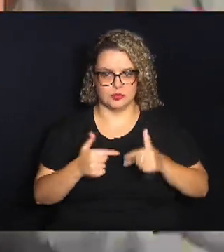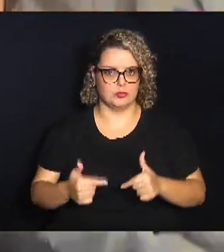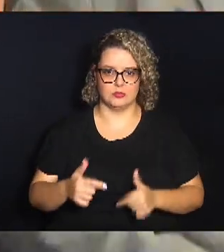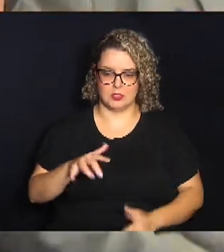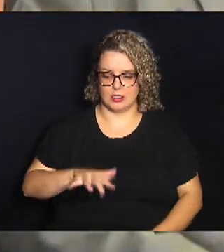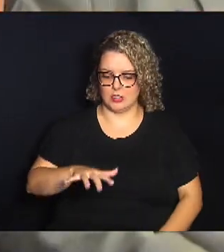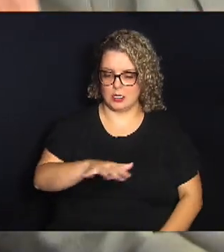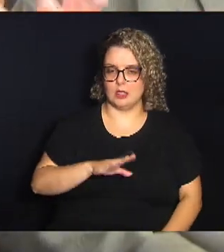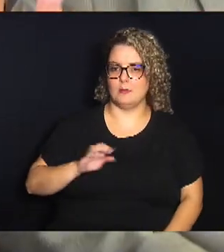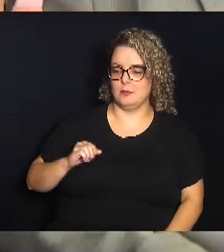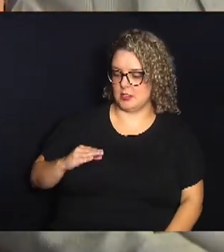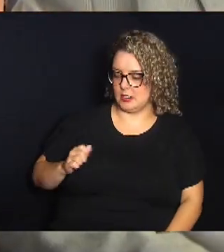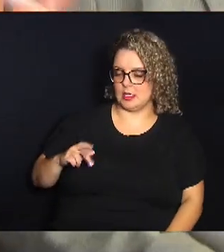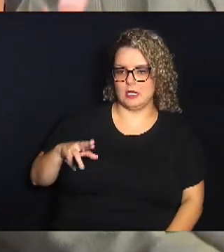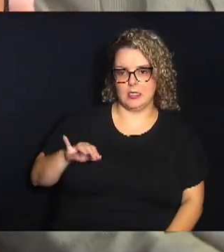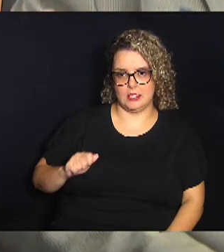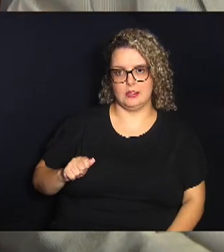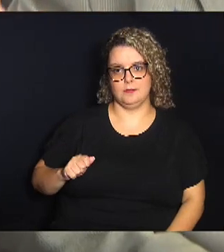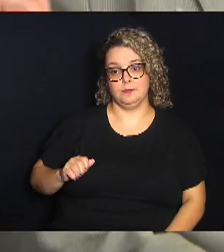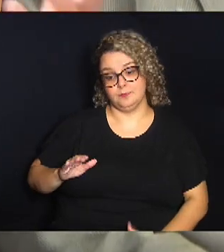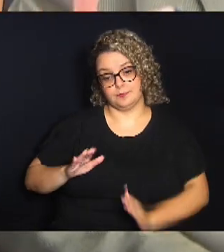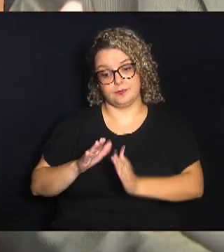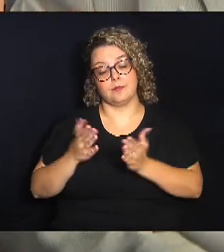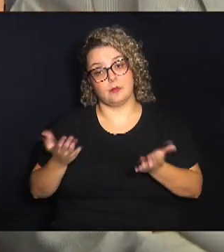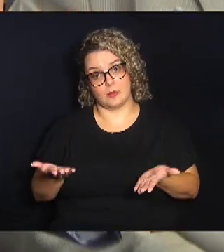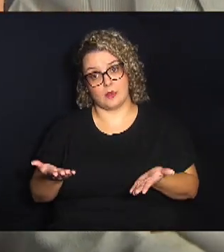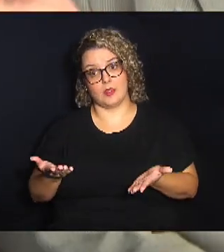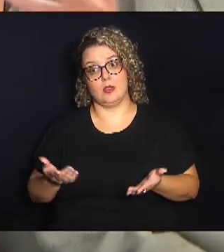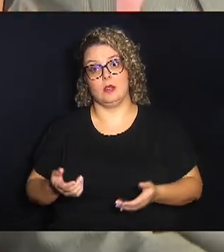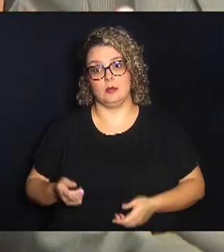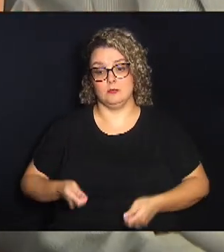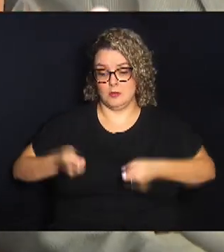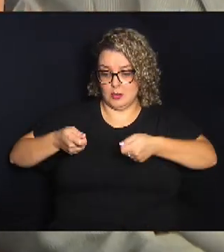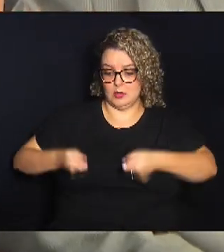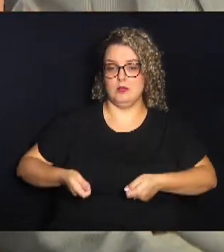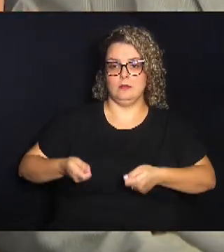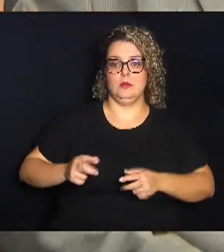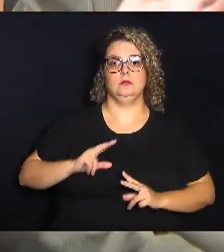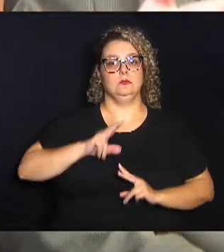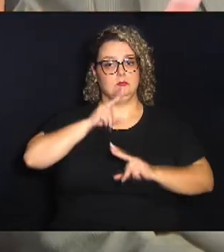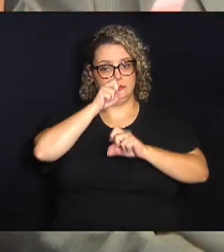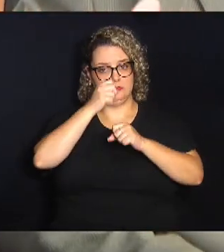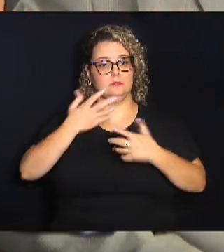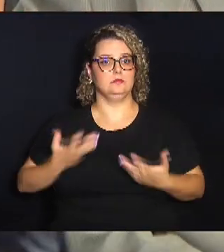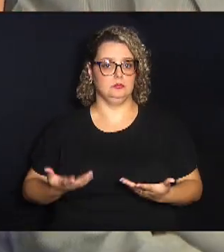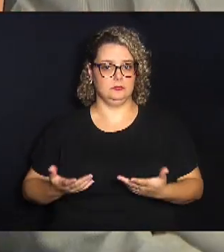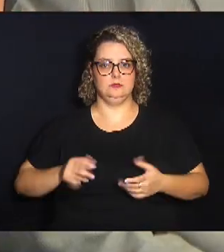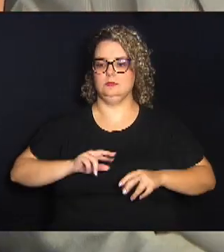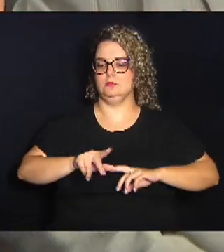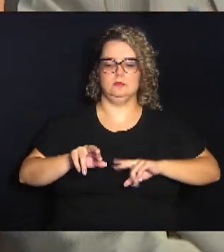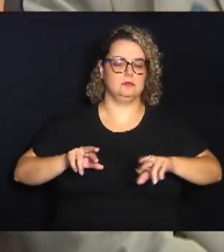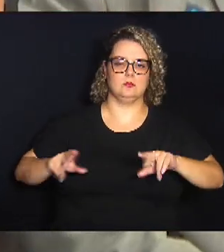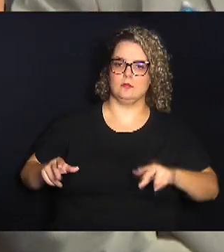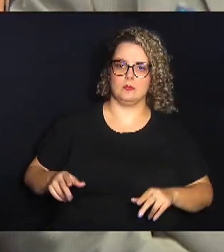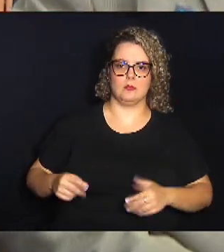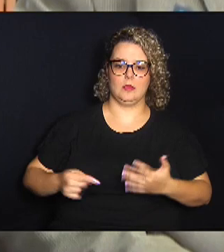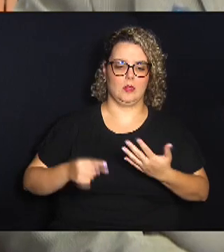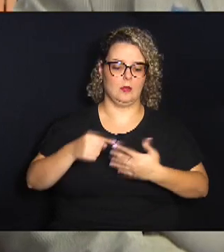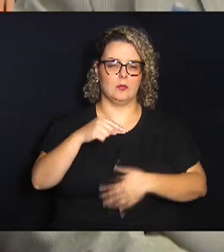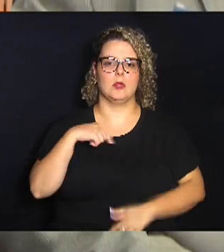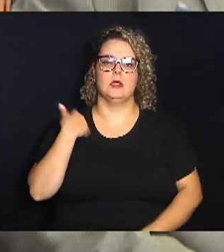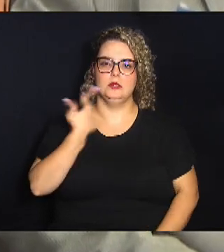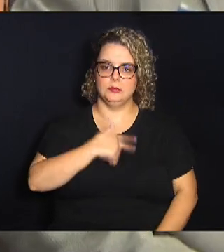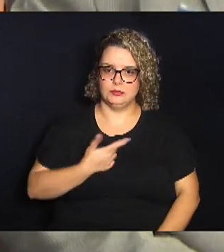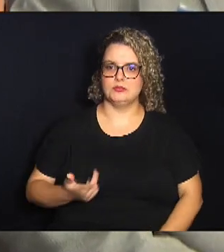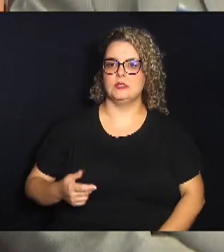setor bancário diante de um setor tão empoderado, tão forte, nos diversos aspectos na nossa